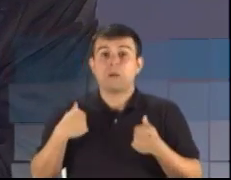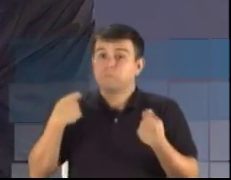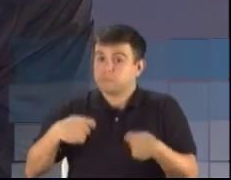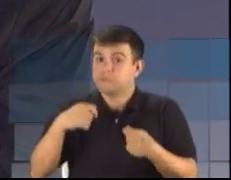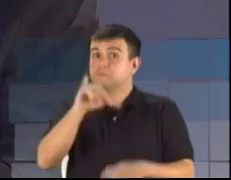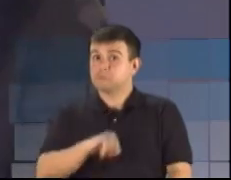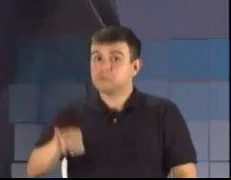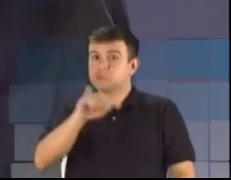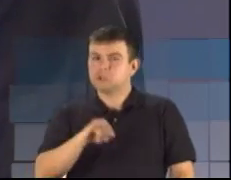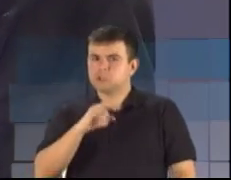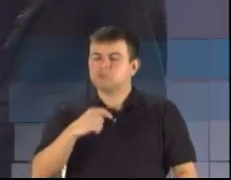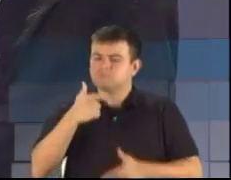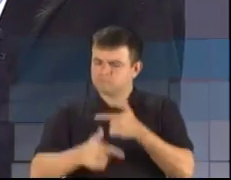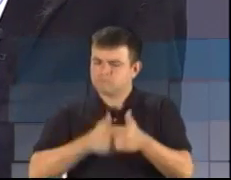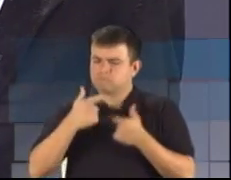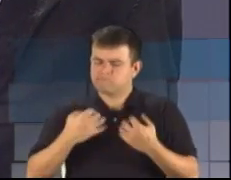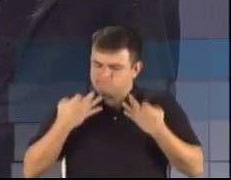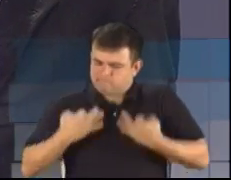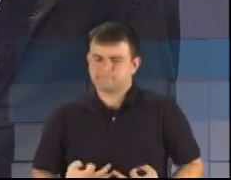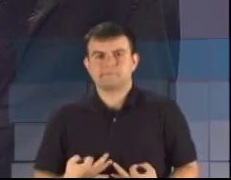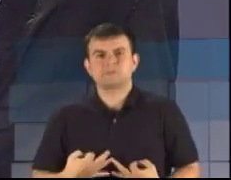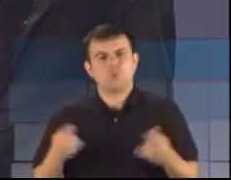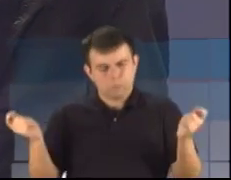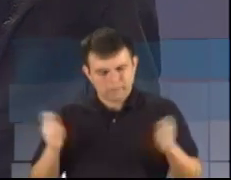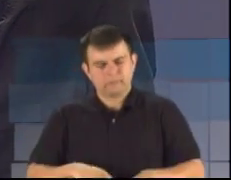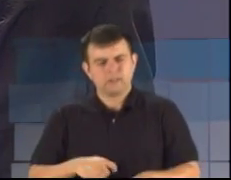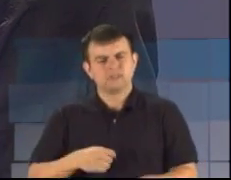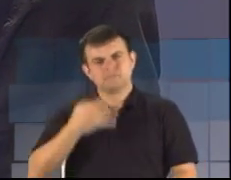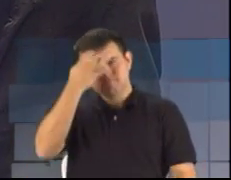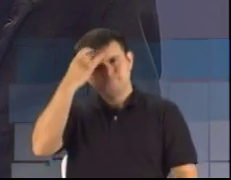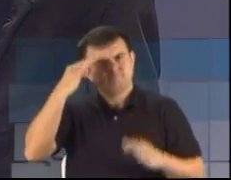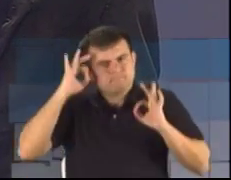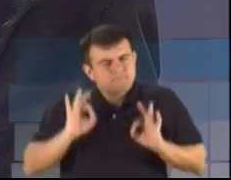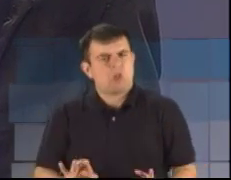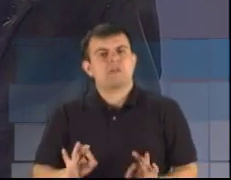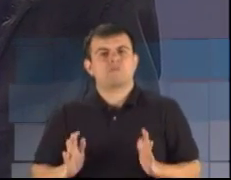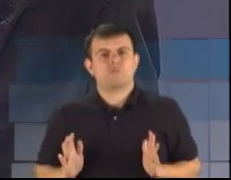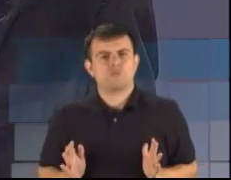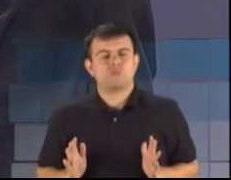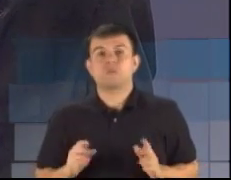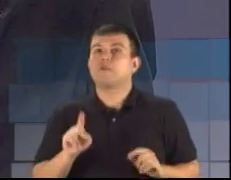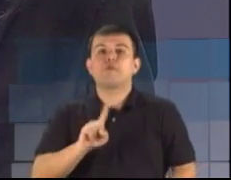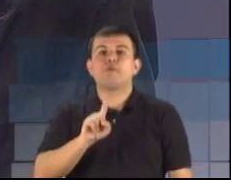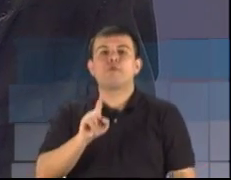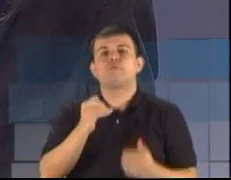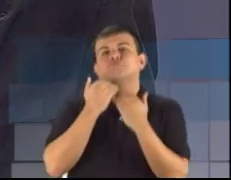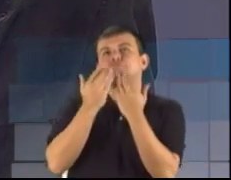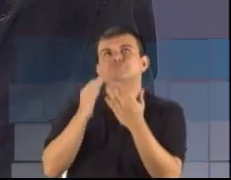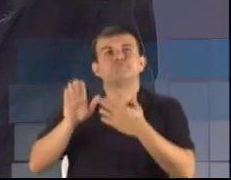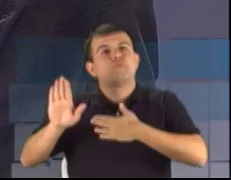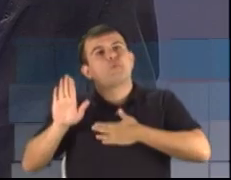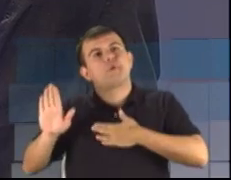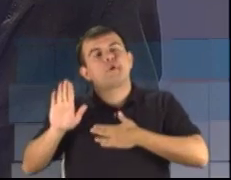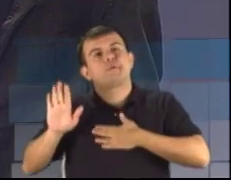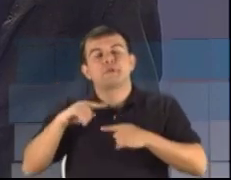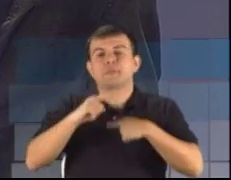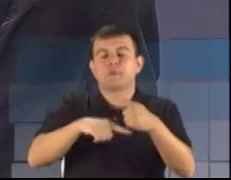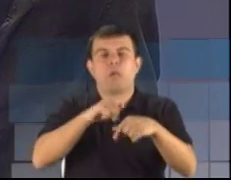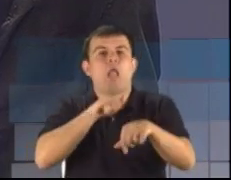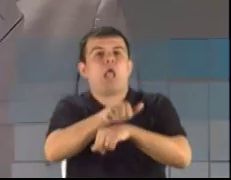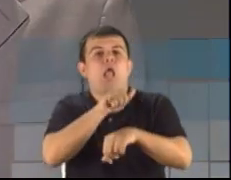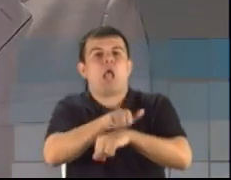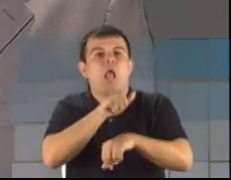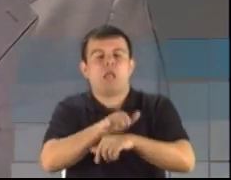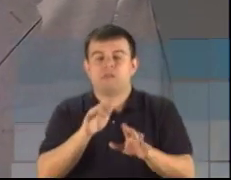pessoa ter experiência. Tem que ser competente, ter seriedade, e não prometer e não cumprir. Então, eu gostaria de